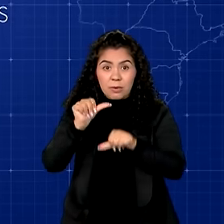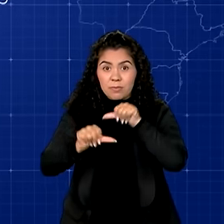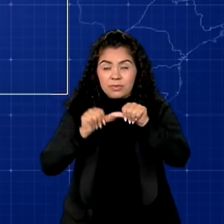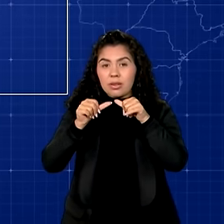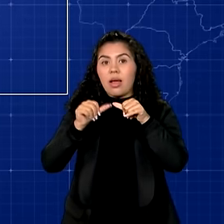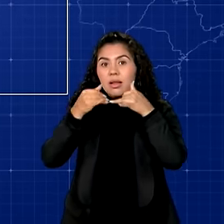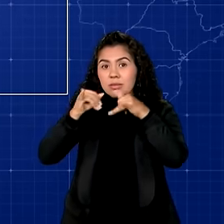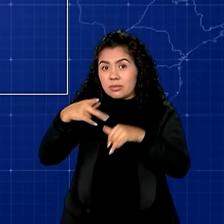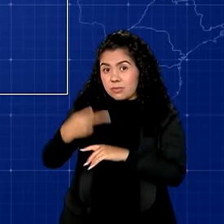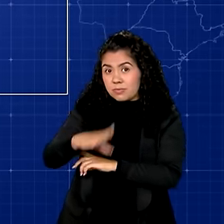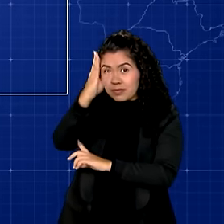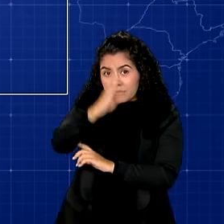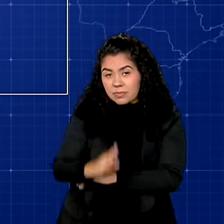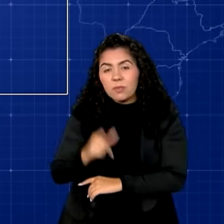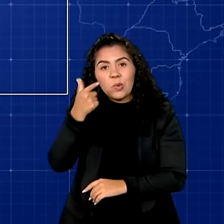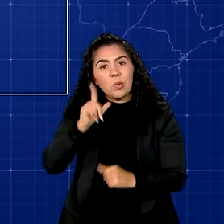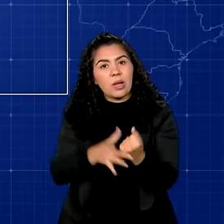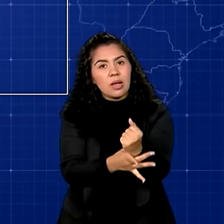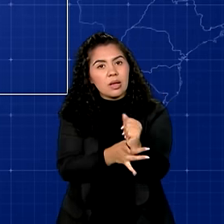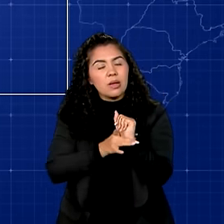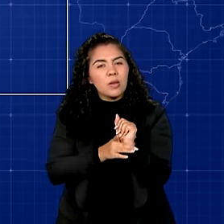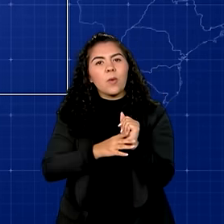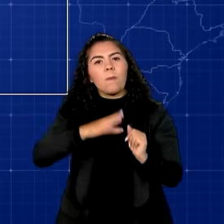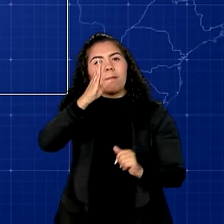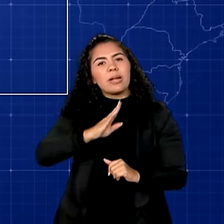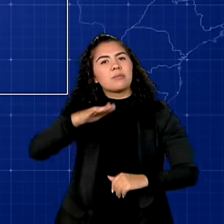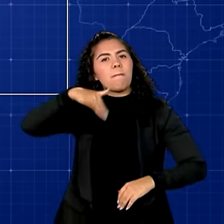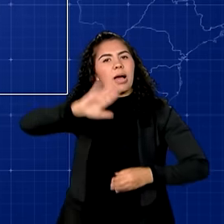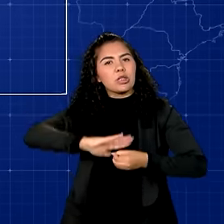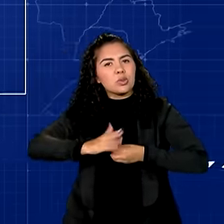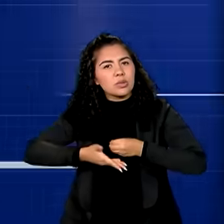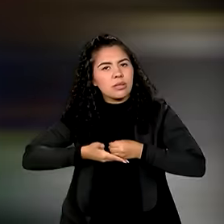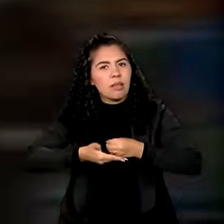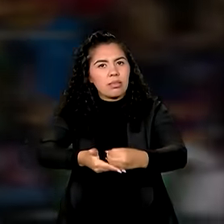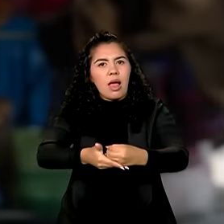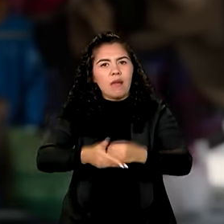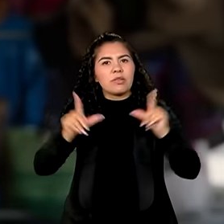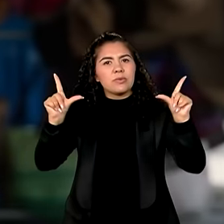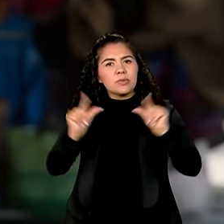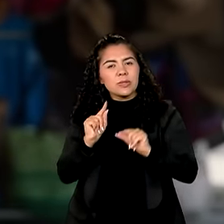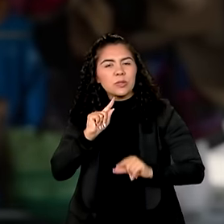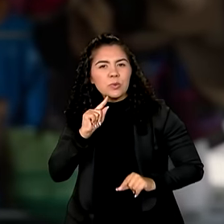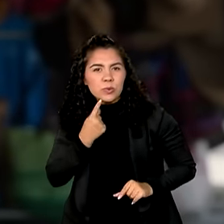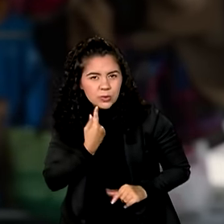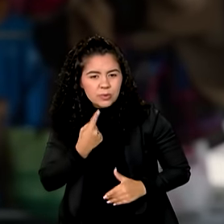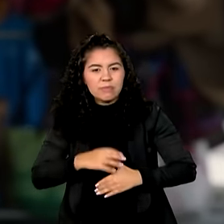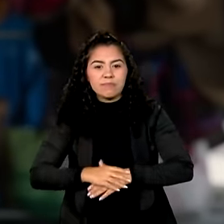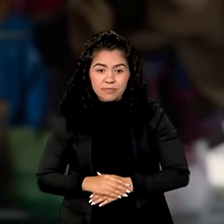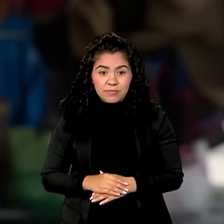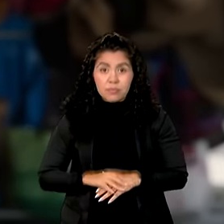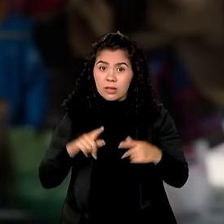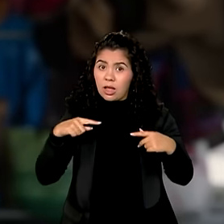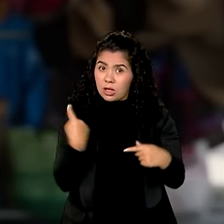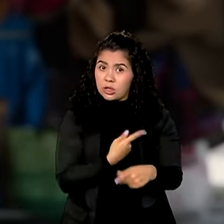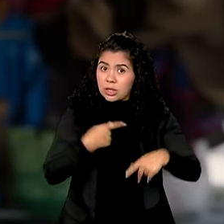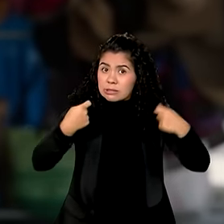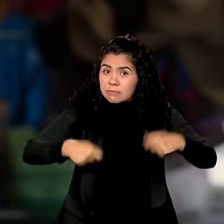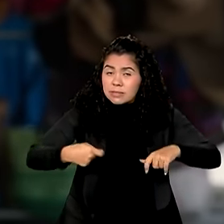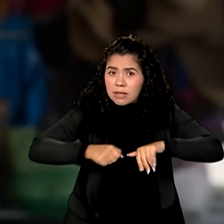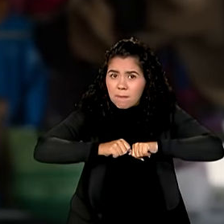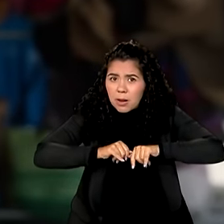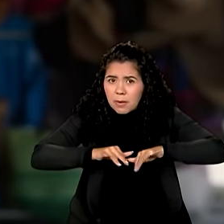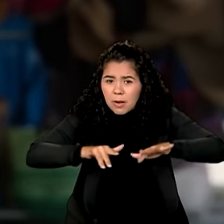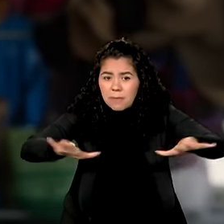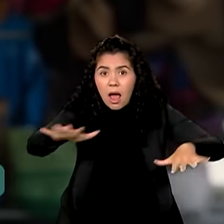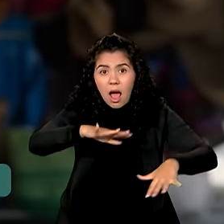país e também garantir um Brasil mais verde e descarbonizado. Então, vamos precisar expandir a área agrícola para